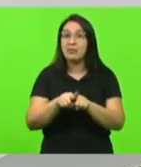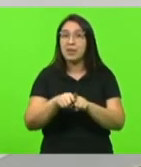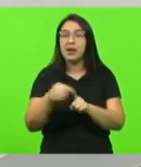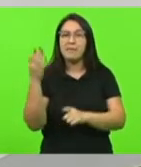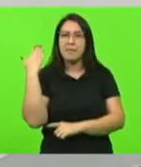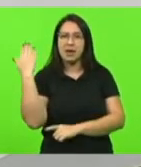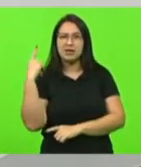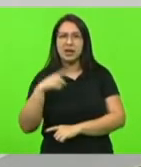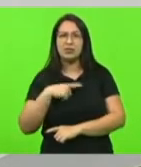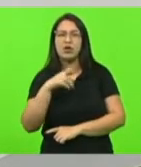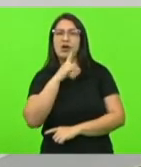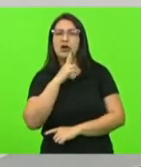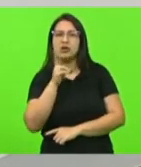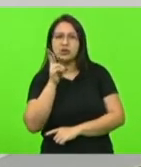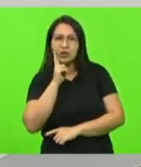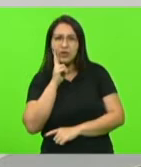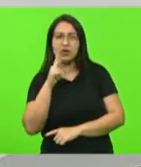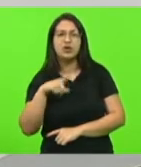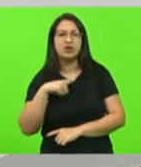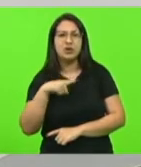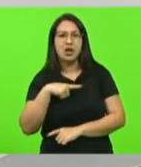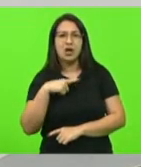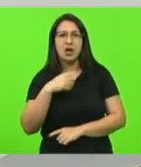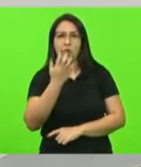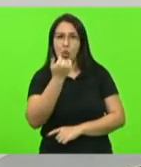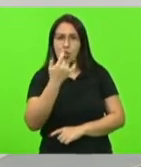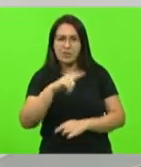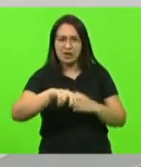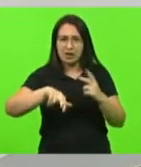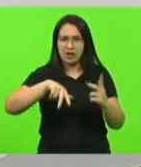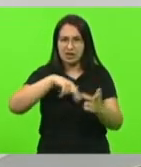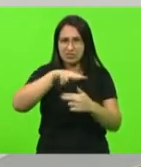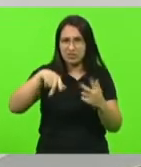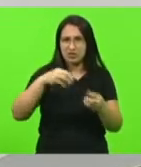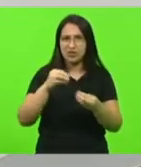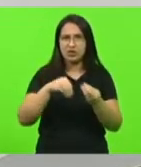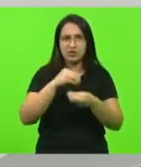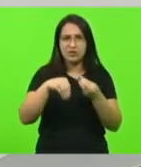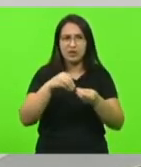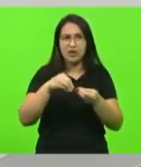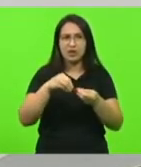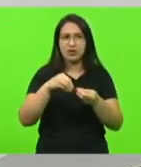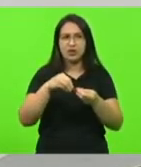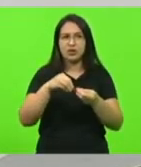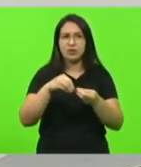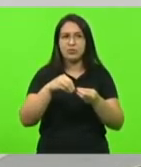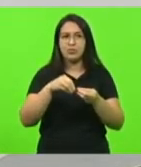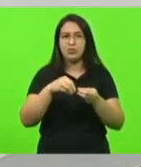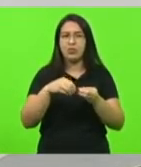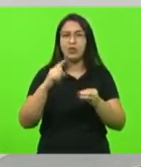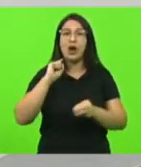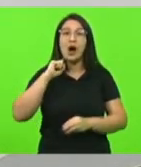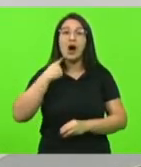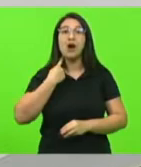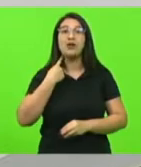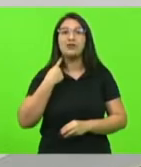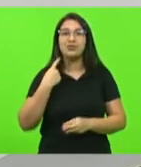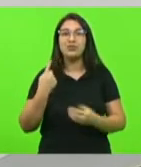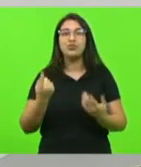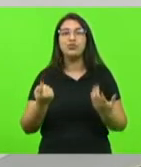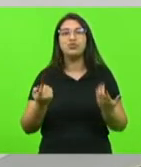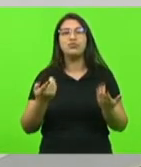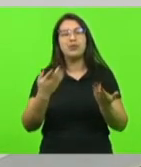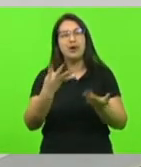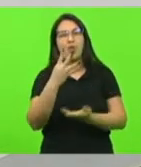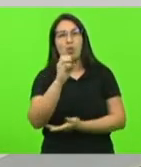uma empresa pegava o lixo orgânico e transformava em adubo e outros projetos que pode ser de criação dos próprios deputados dos 40